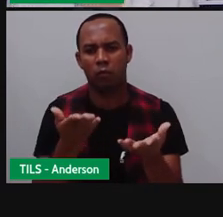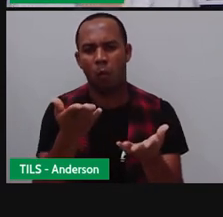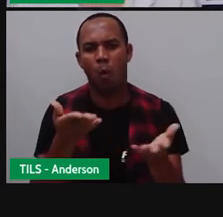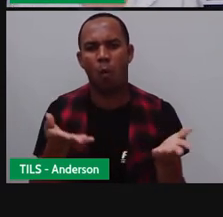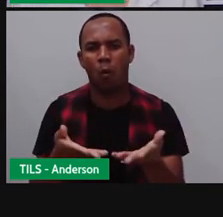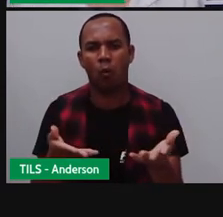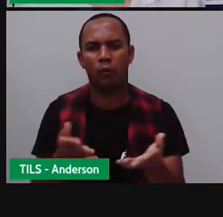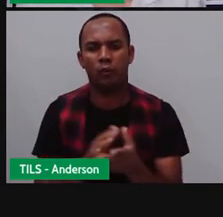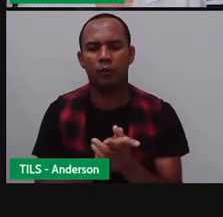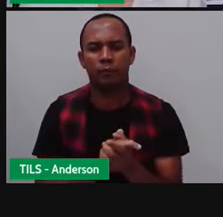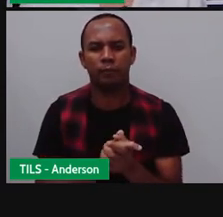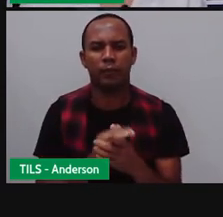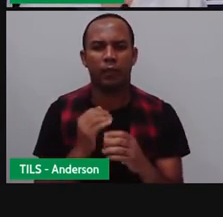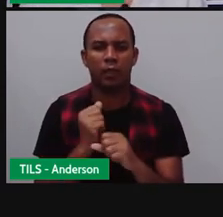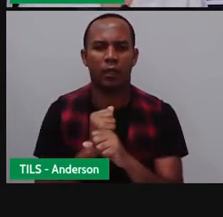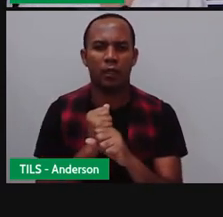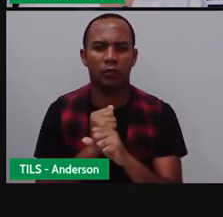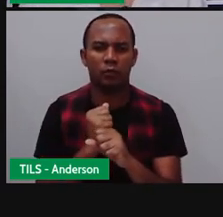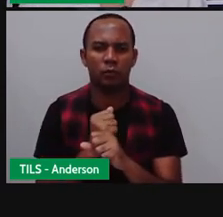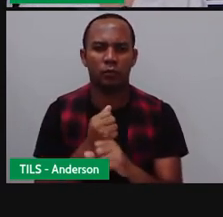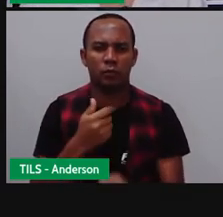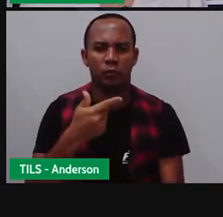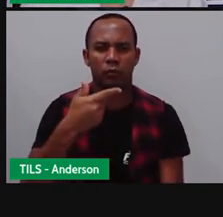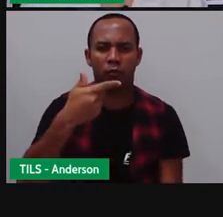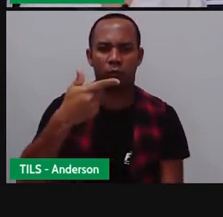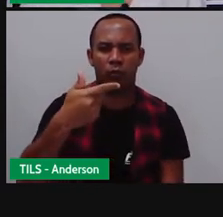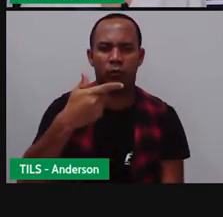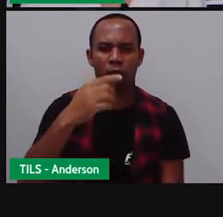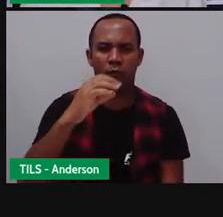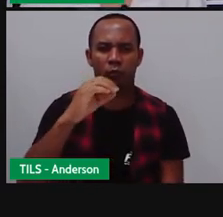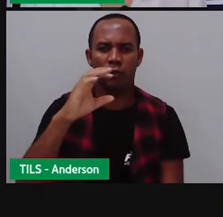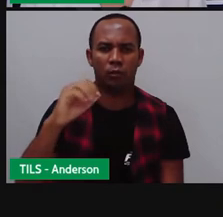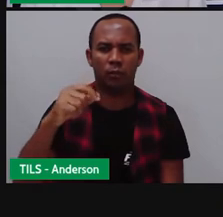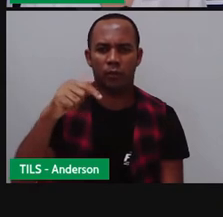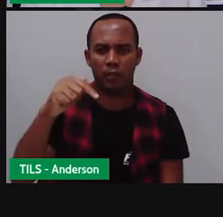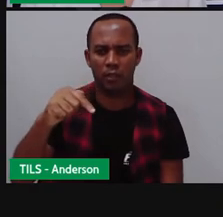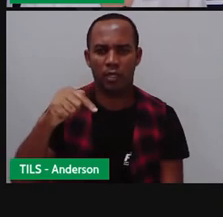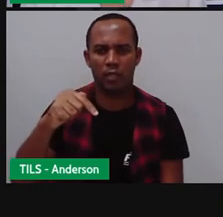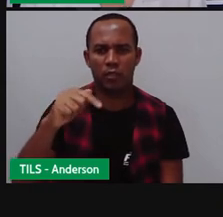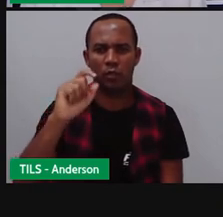atuais. Em 2007. Ó! 2007.